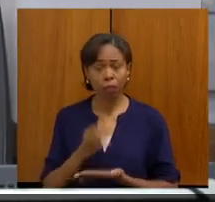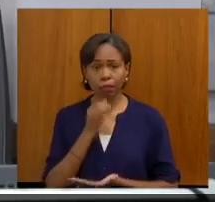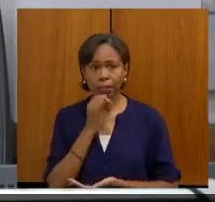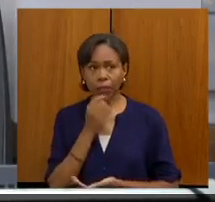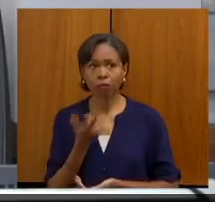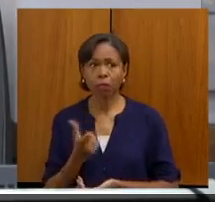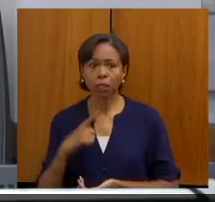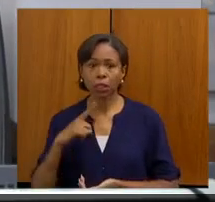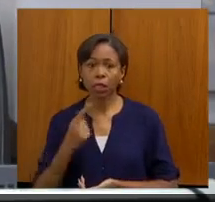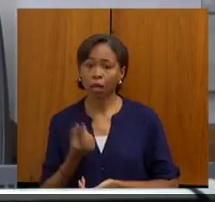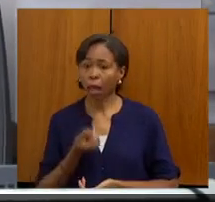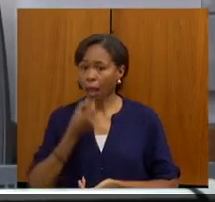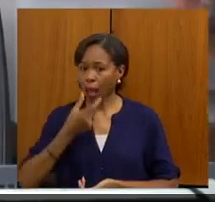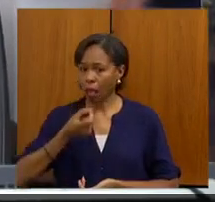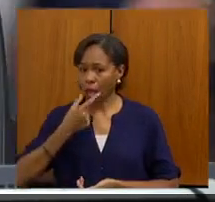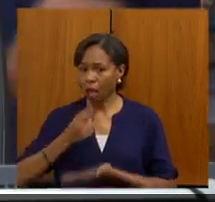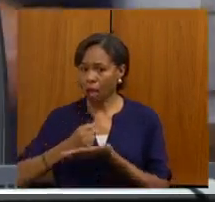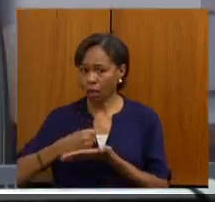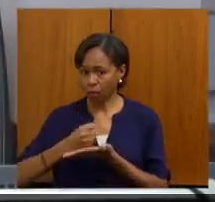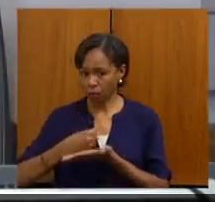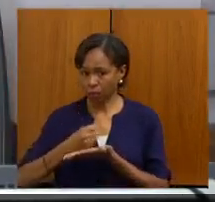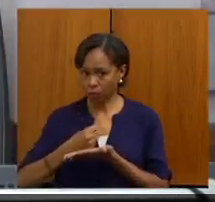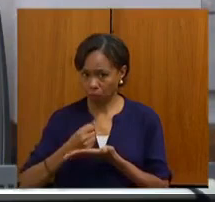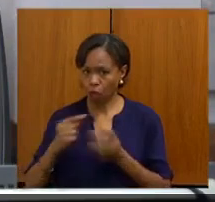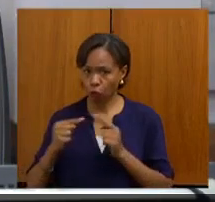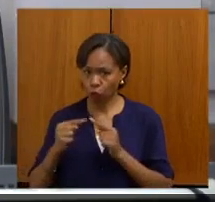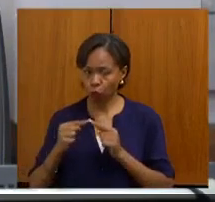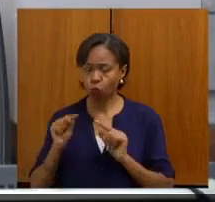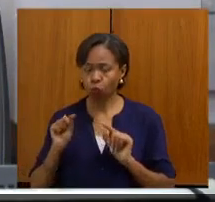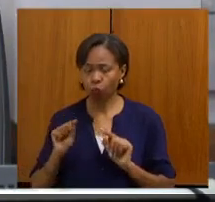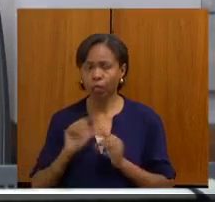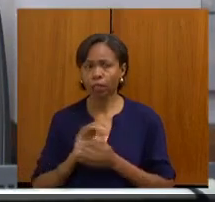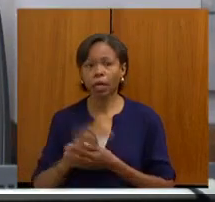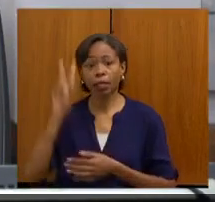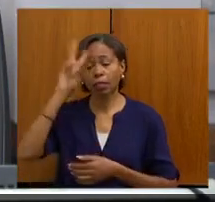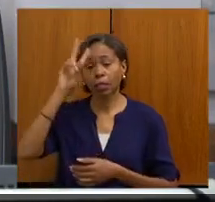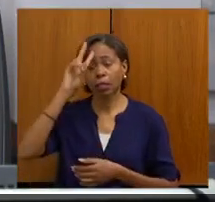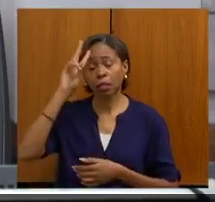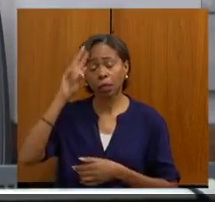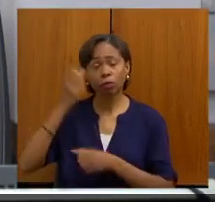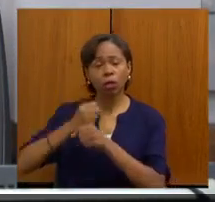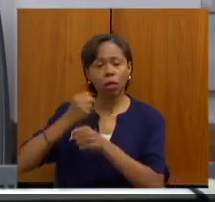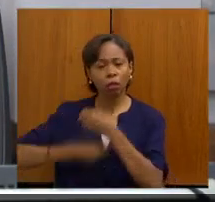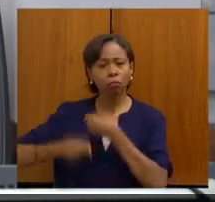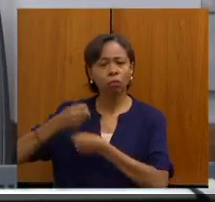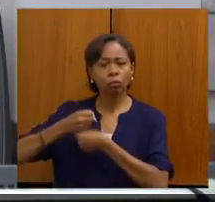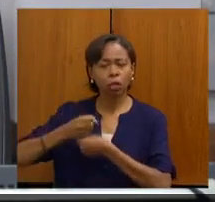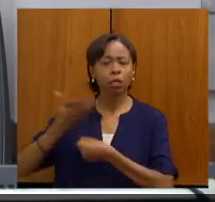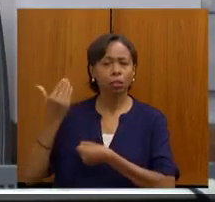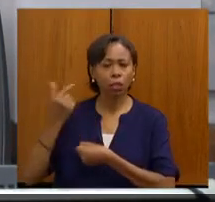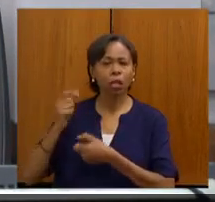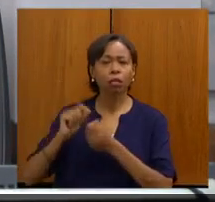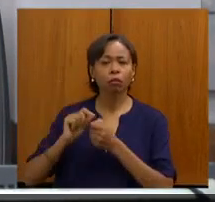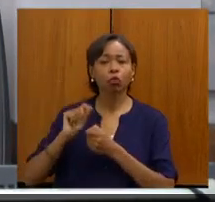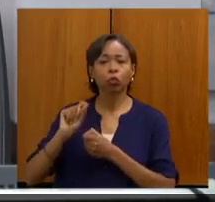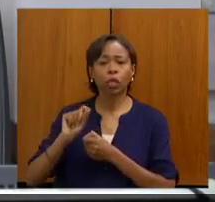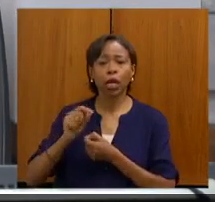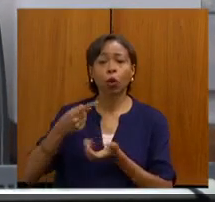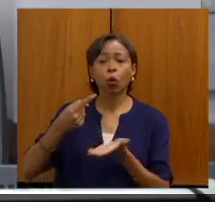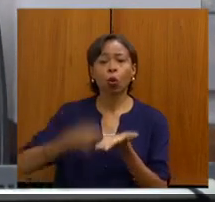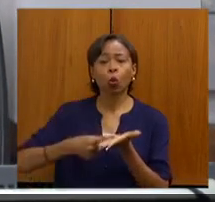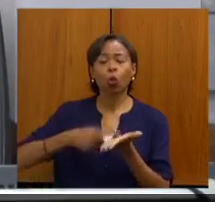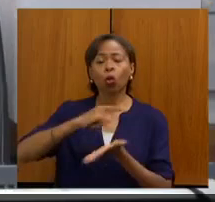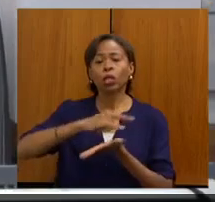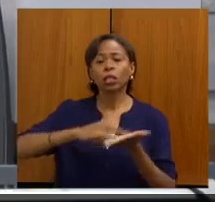associado, a gente lembra o que nós fizemos ano passado, que foi esse termo de cooperação